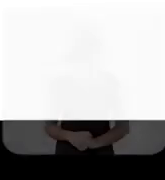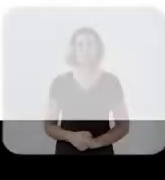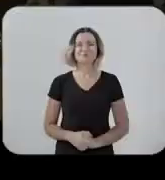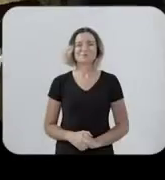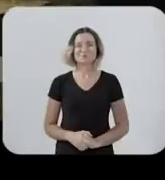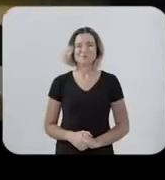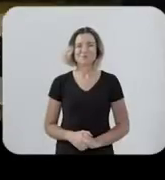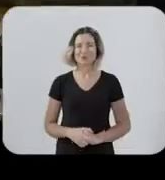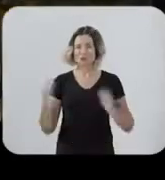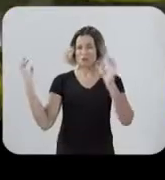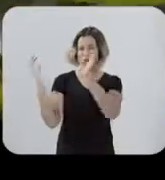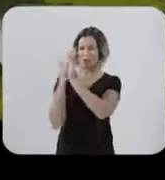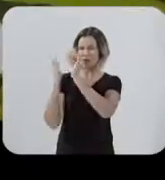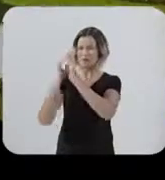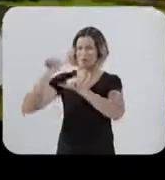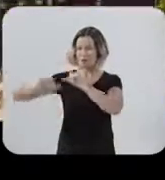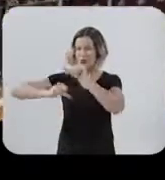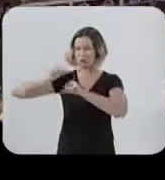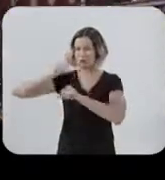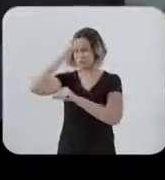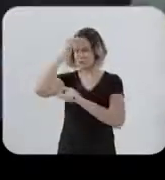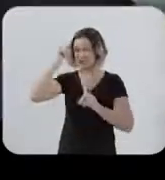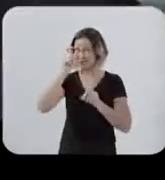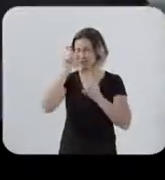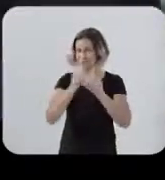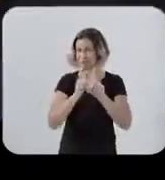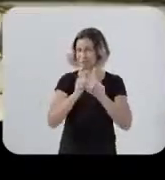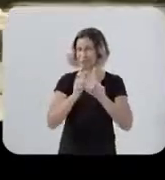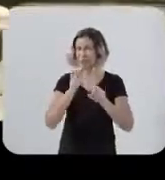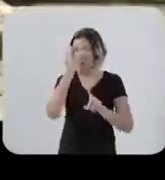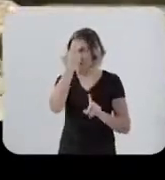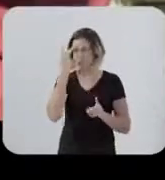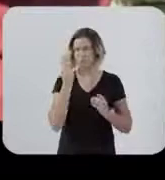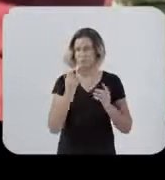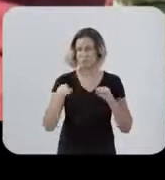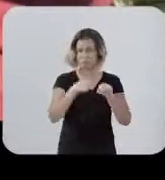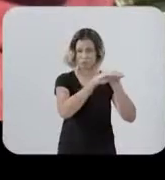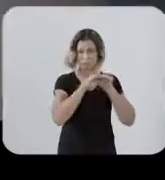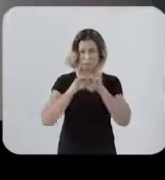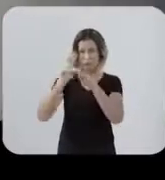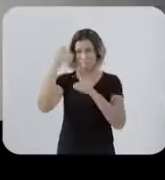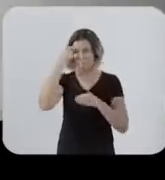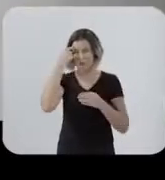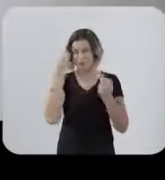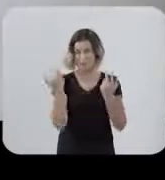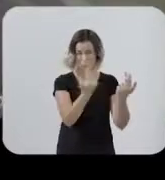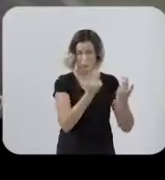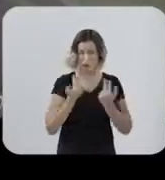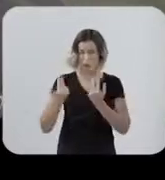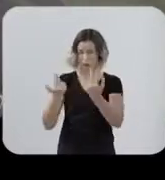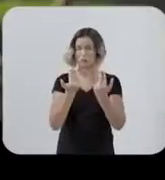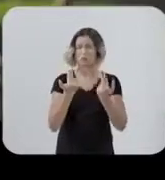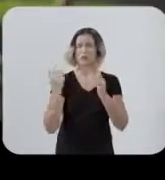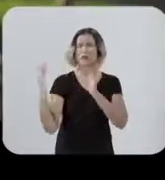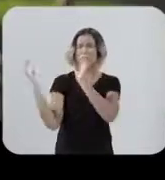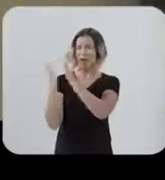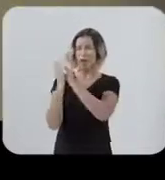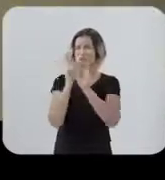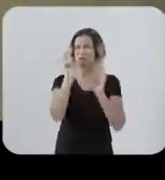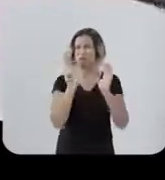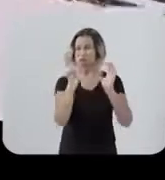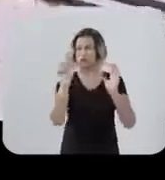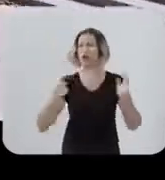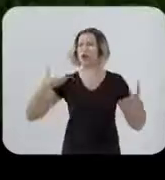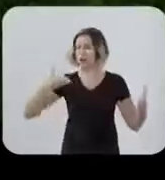O Recife vai mudar de prefeito E nem todo mundo pensa do mesmo jeito sobre essa mudança Tem recifense que aprova o